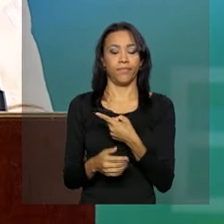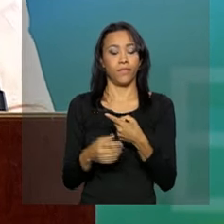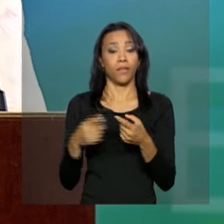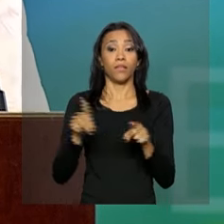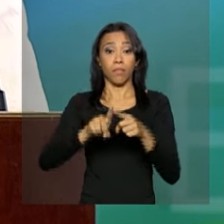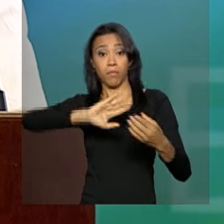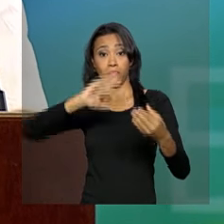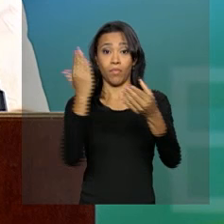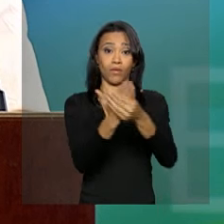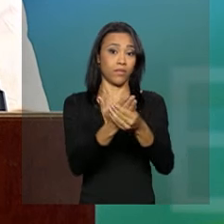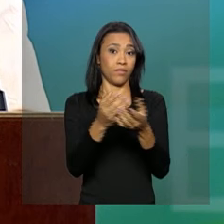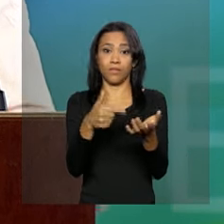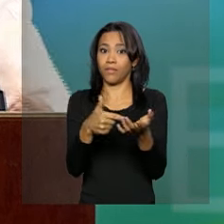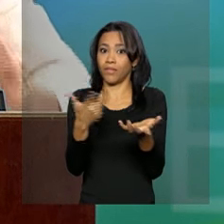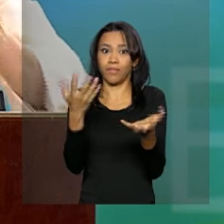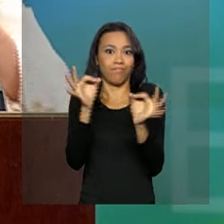equívocos,